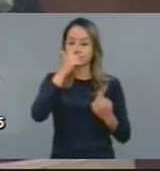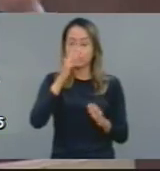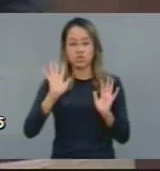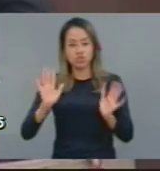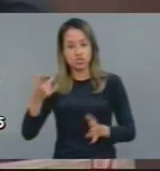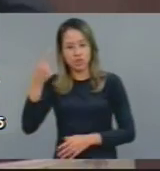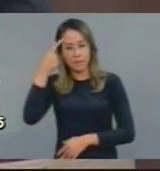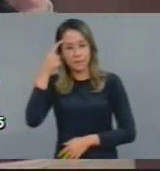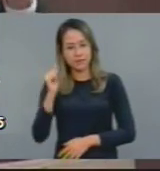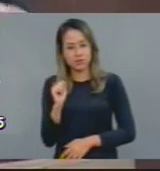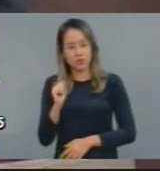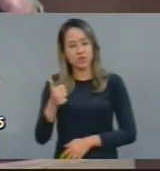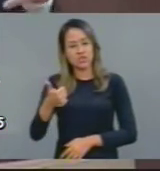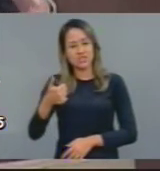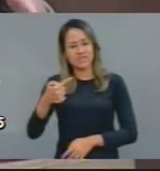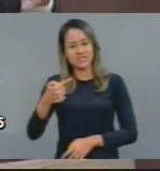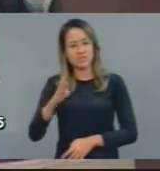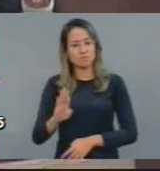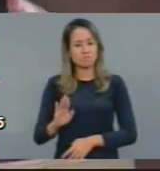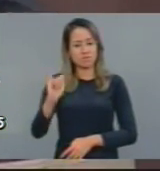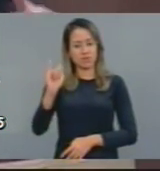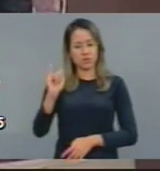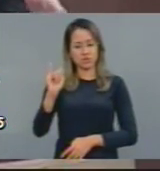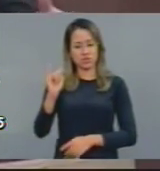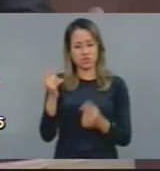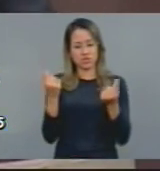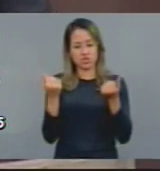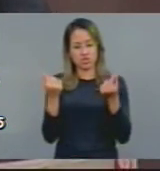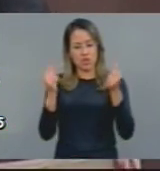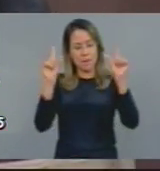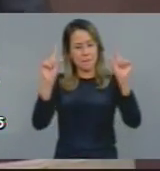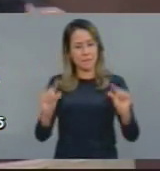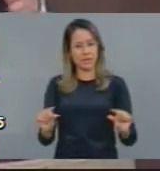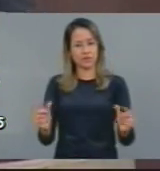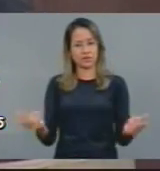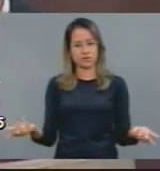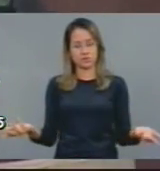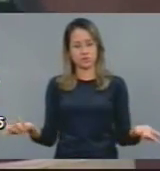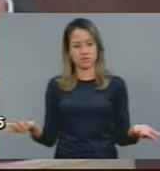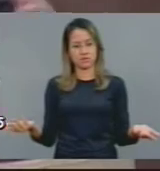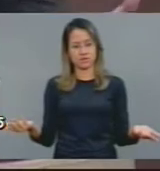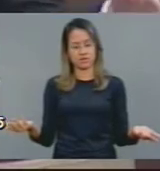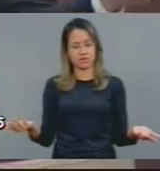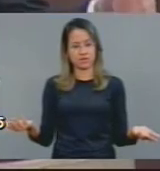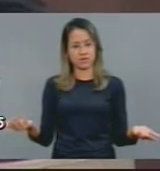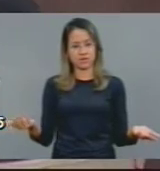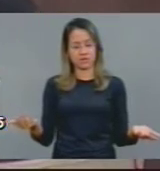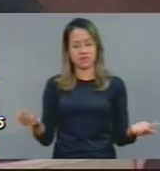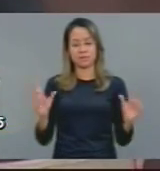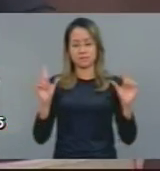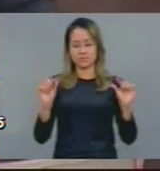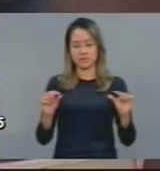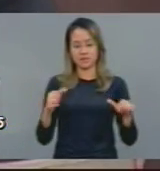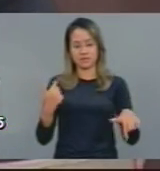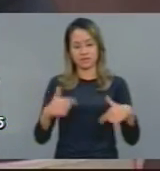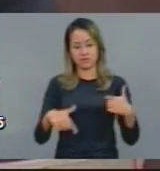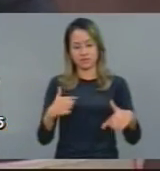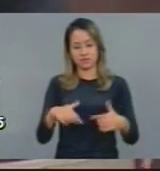bilhões. Isso é menos dinheiro para a construção de habitação popular. Portanto, menos emprego na construção civil.